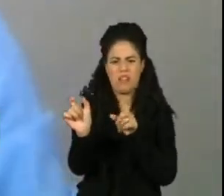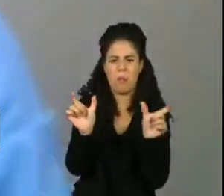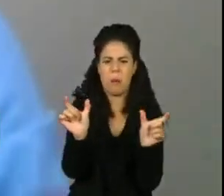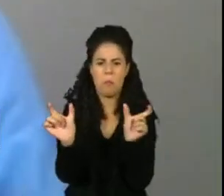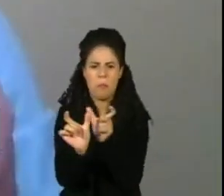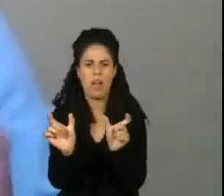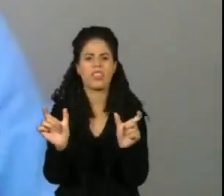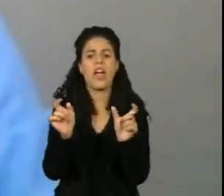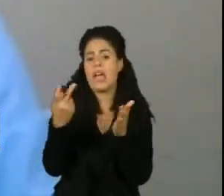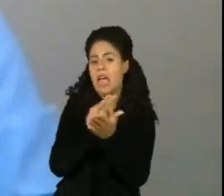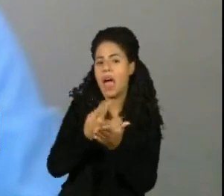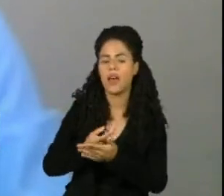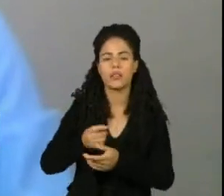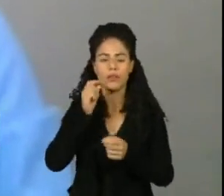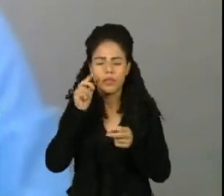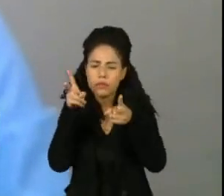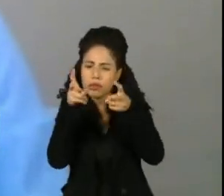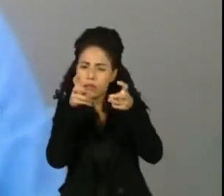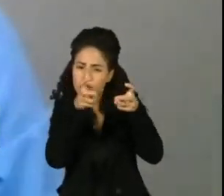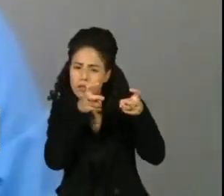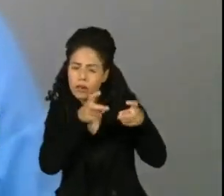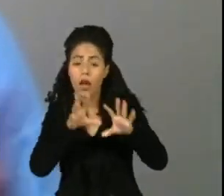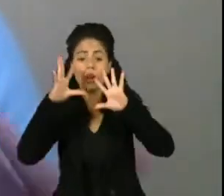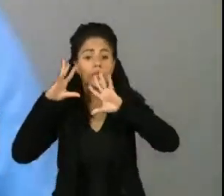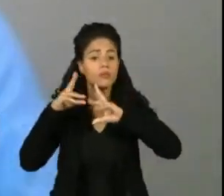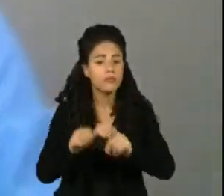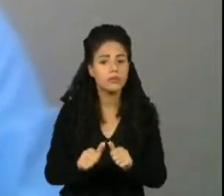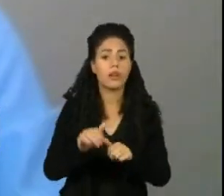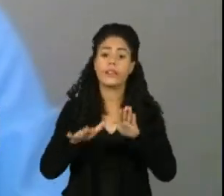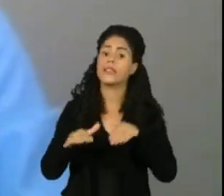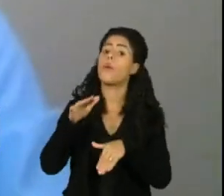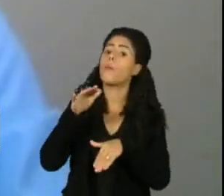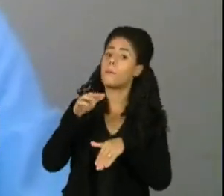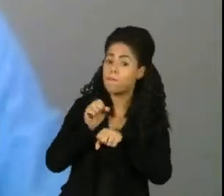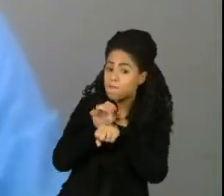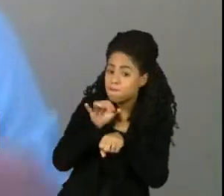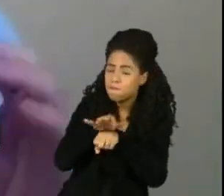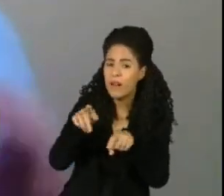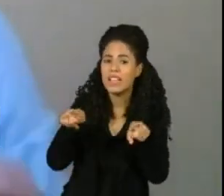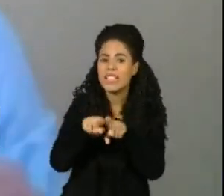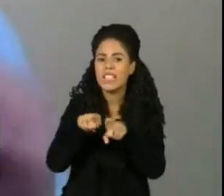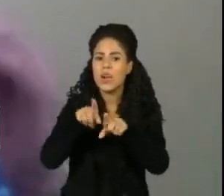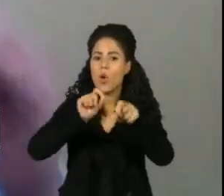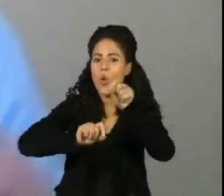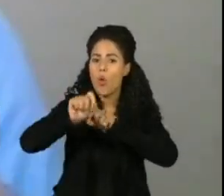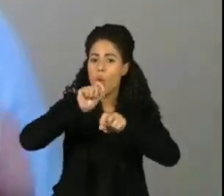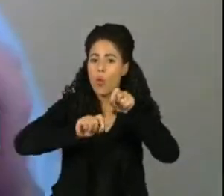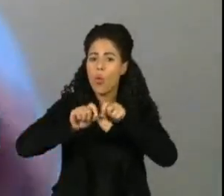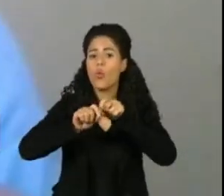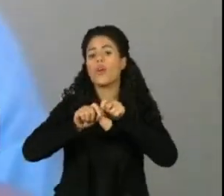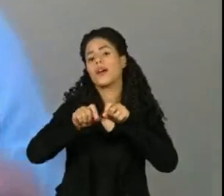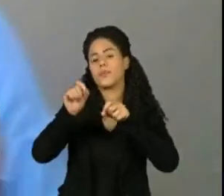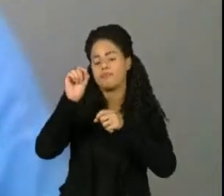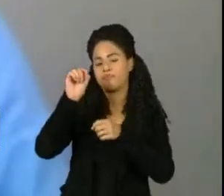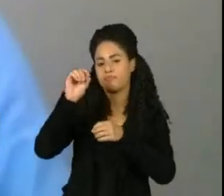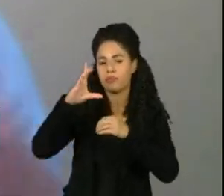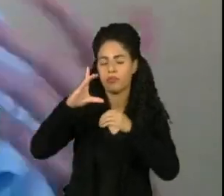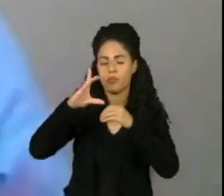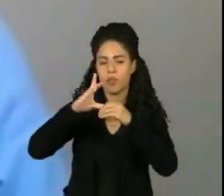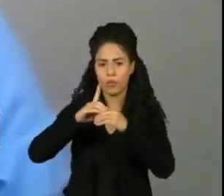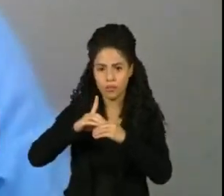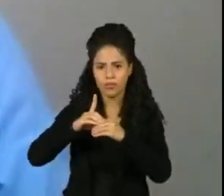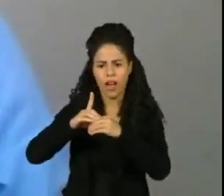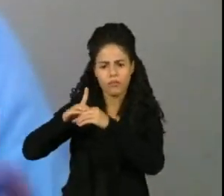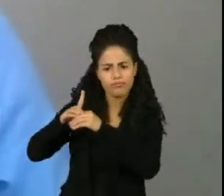coerência das frases. Então, você vai conseguir identificar. Eu daria um outro ponto de cuidado, como o uso de Wi-Fis públicos. Ou seja,